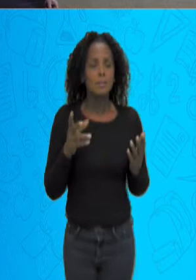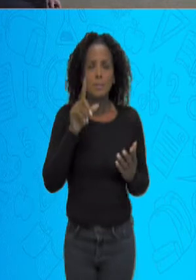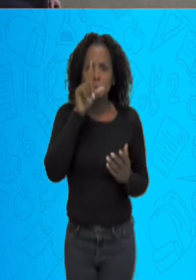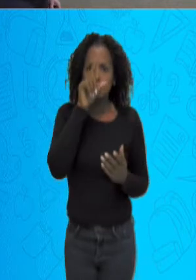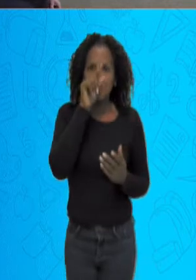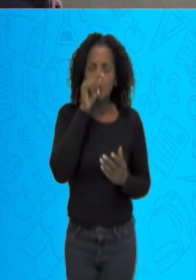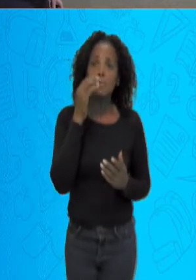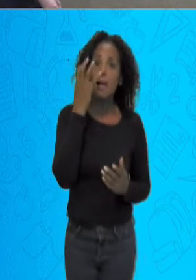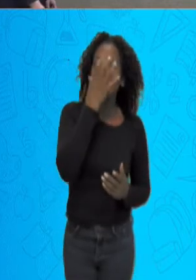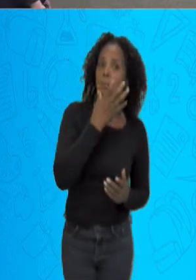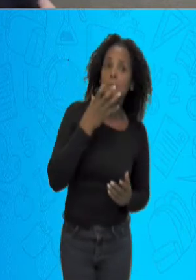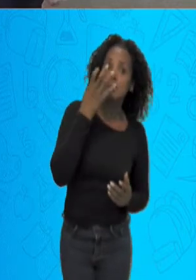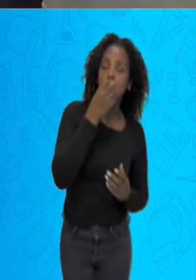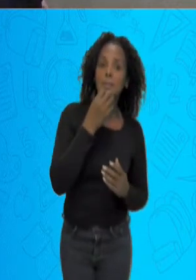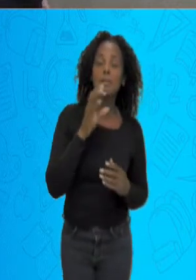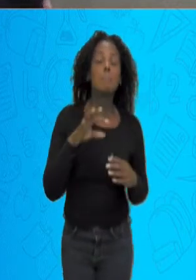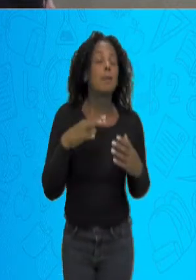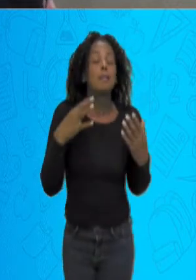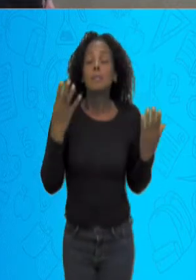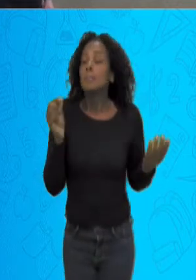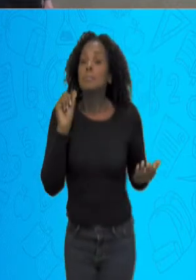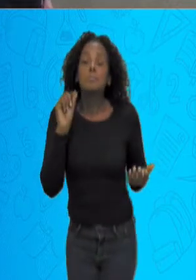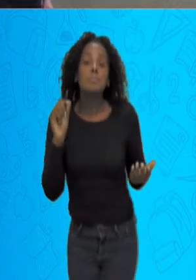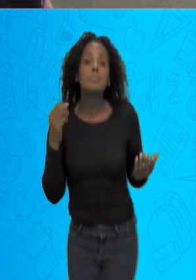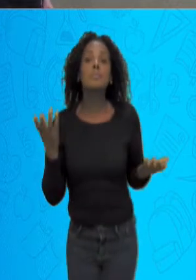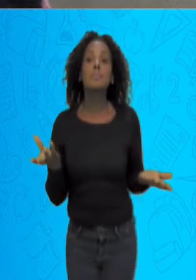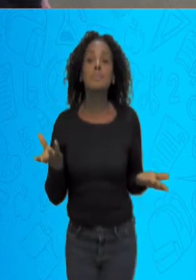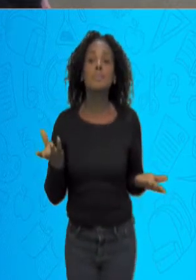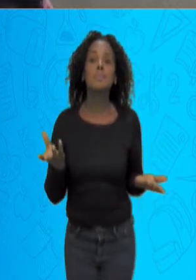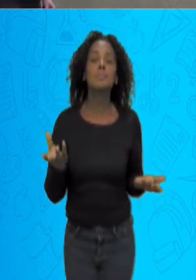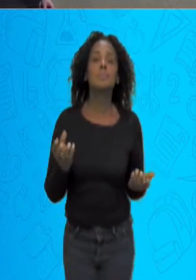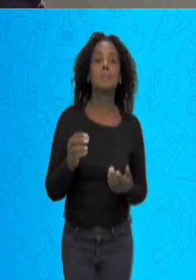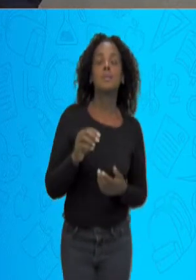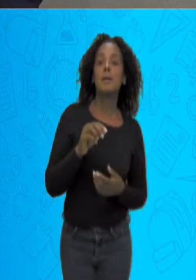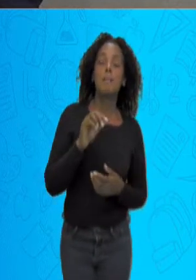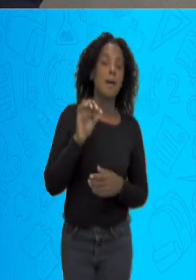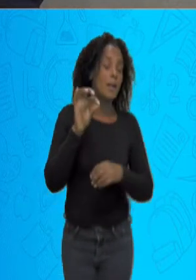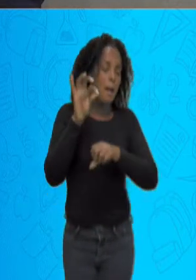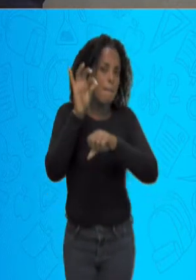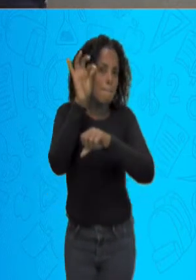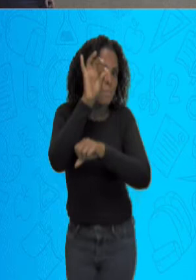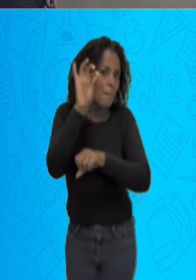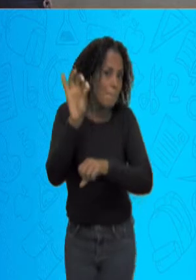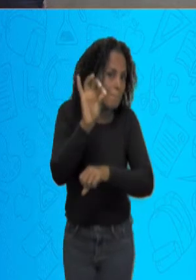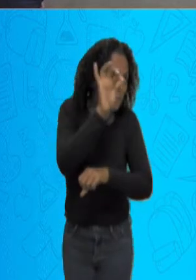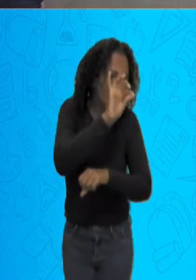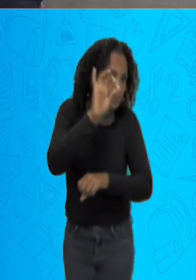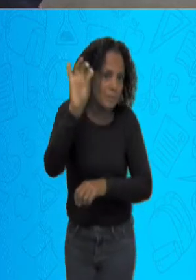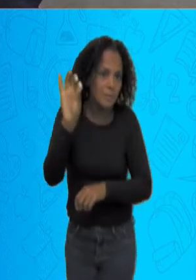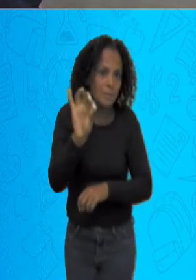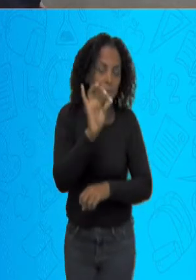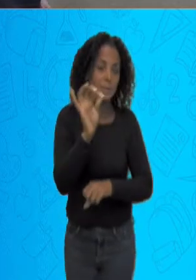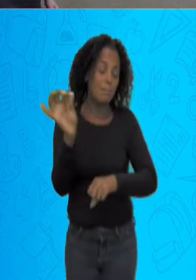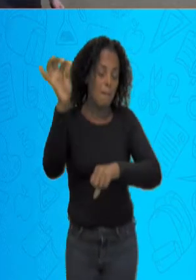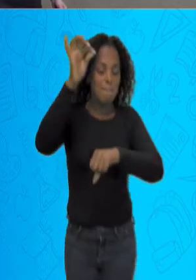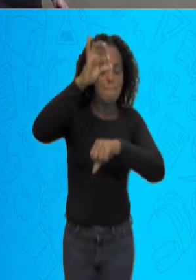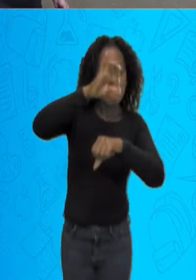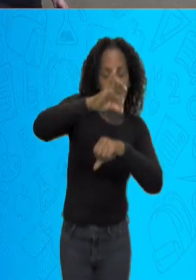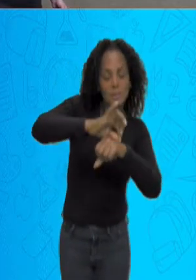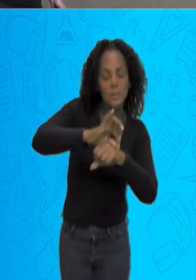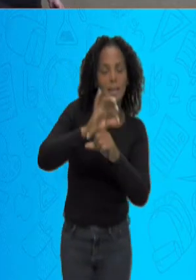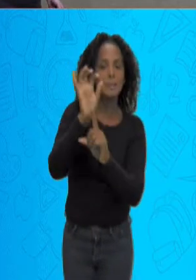passarinhos piam. Para quem? Vocês lembram? Para quem? Para as abelhas que estavam pousadas no